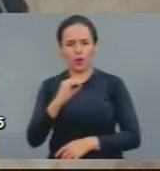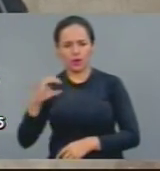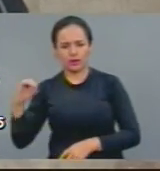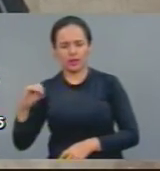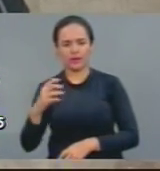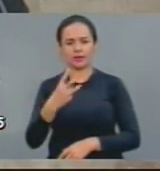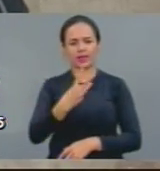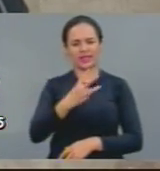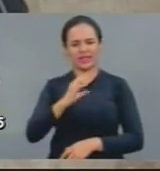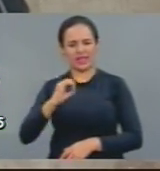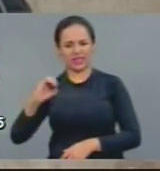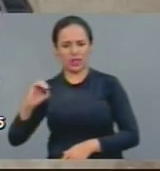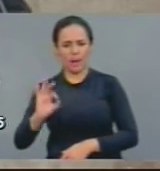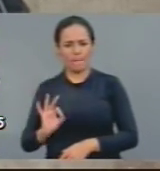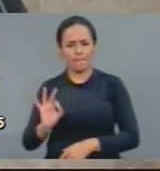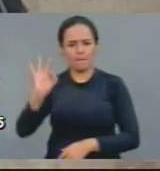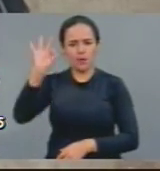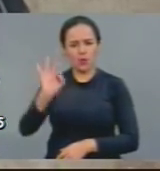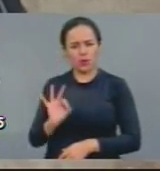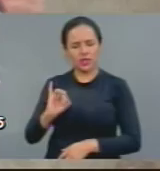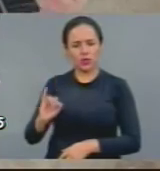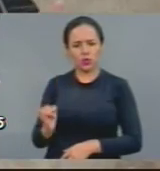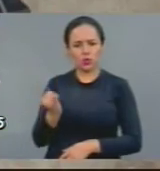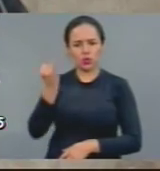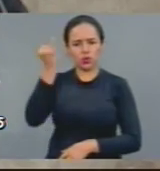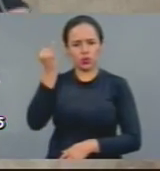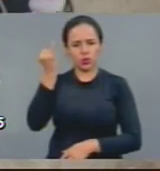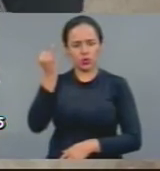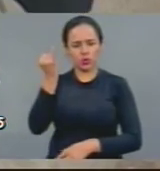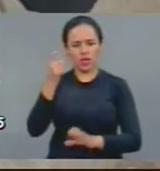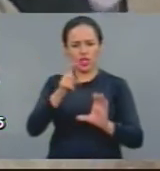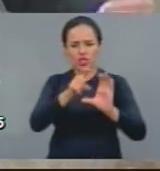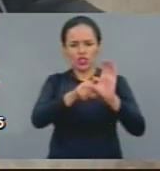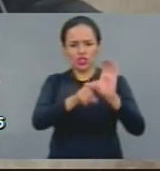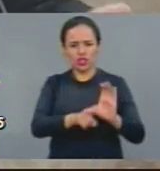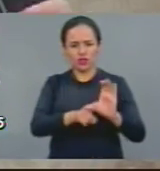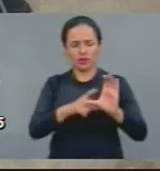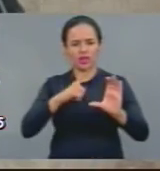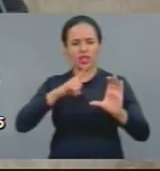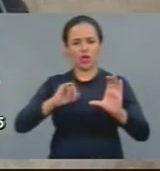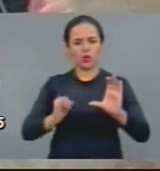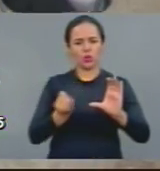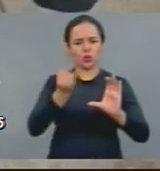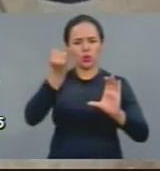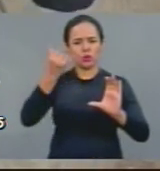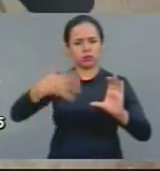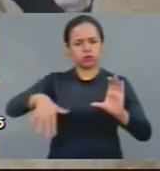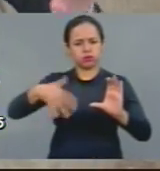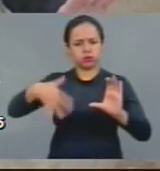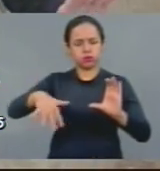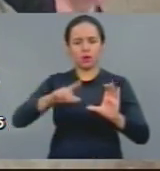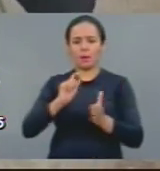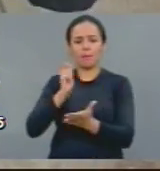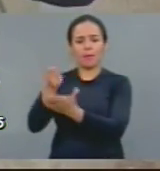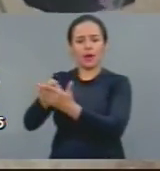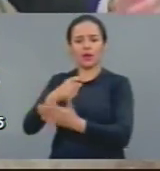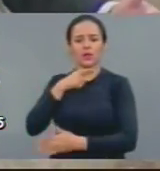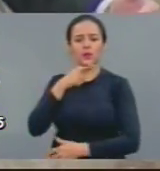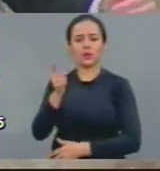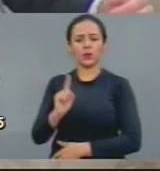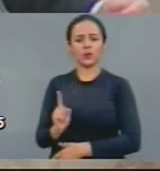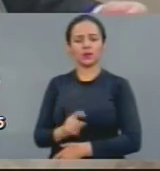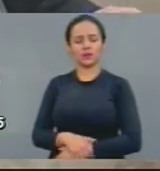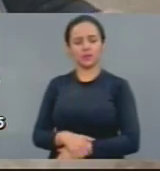500% de taxa de juros em cima de uma dívida. Ela é impagável. O Senado da República tem um